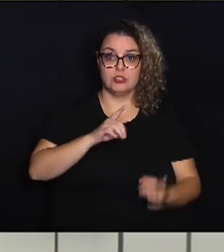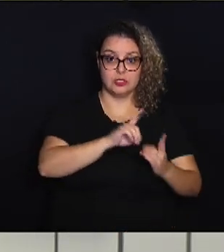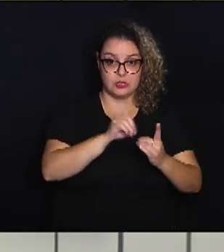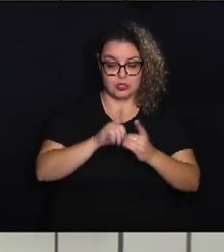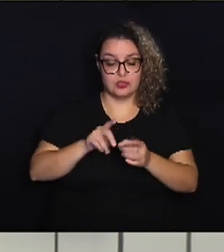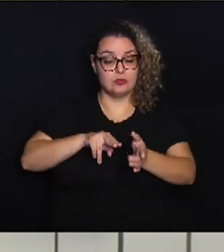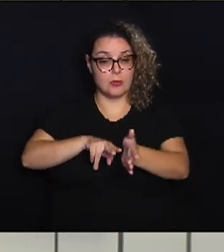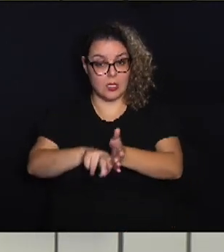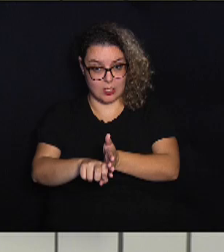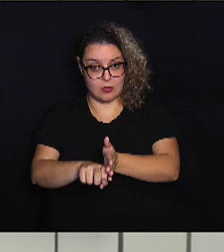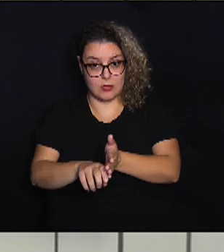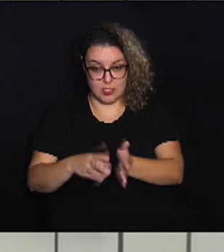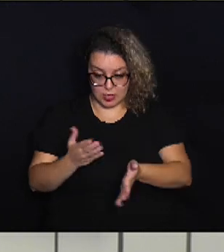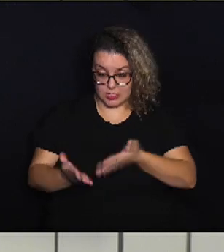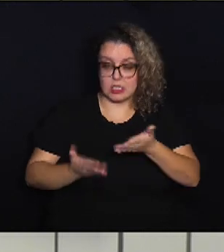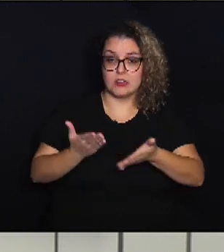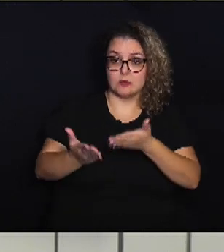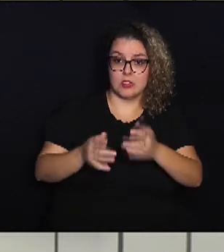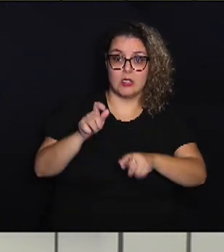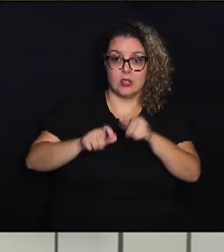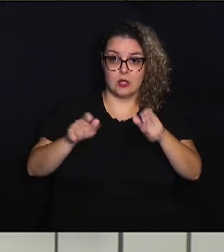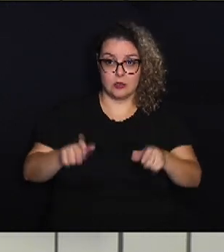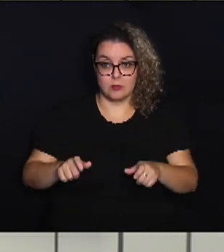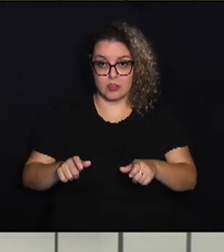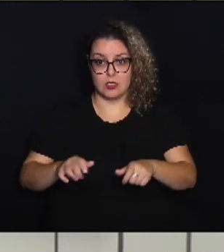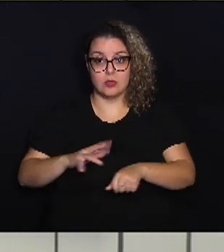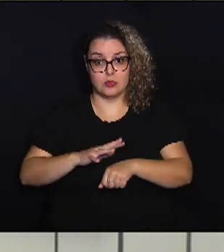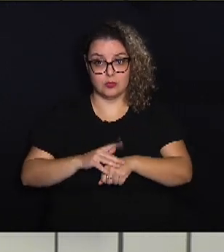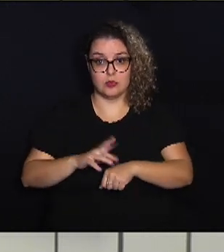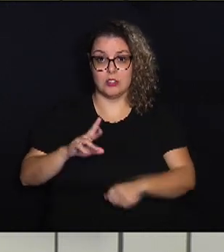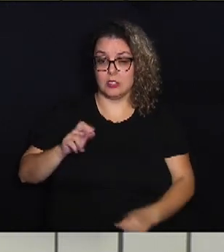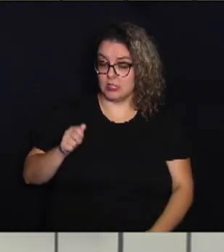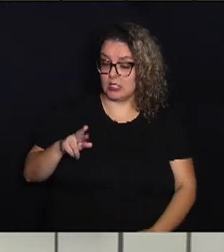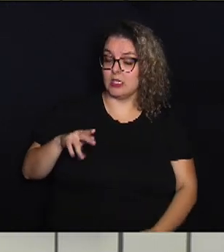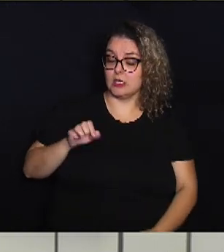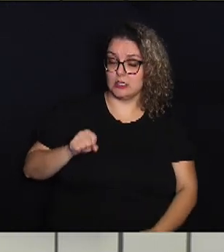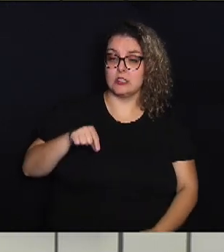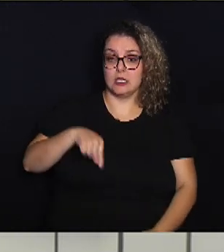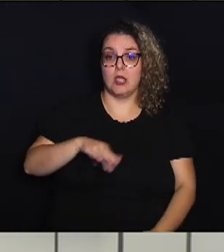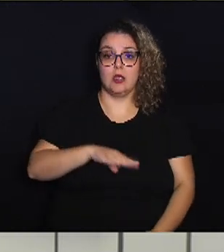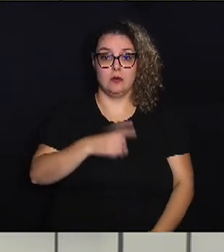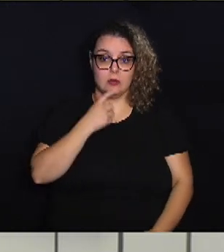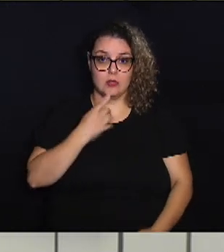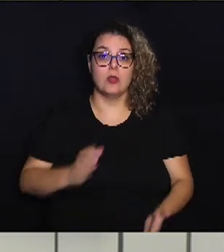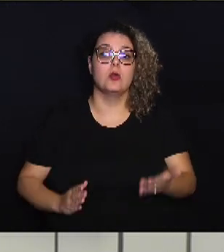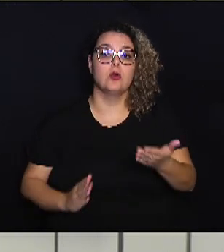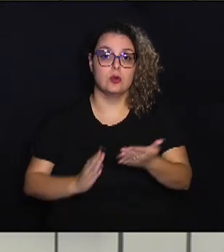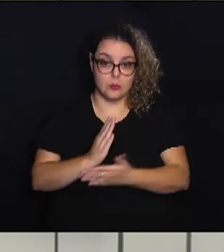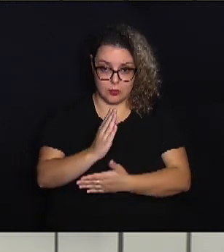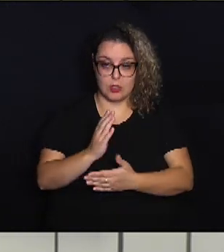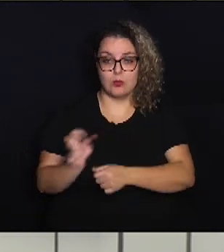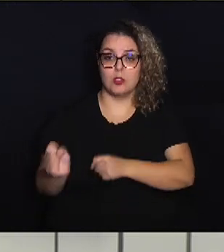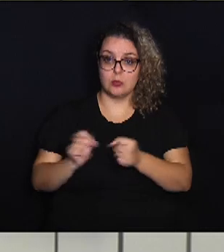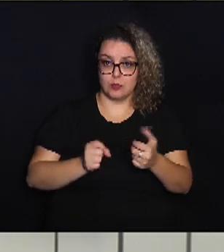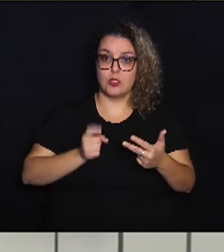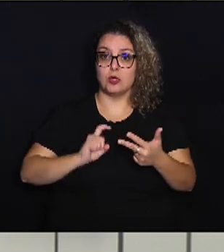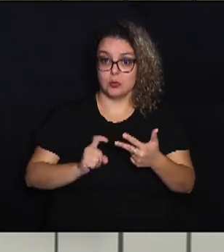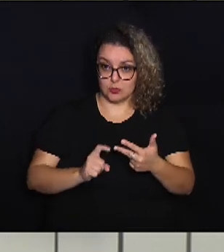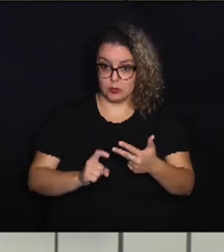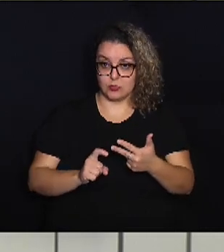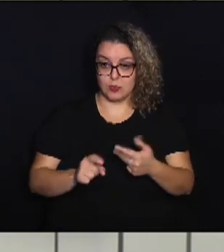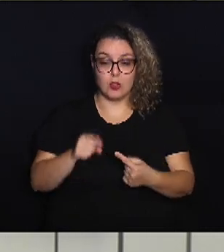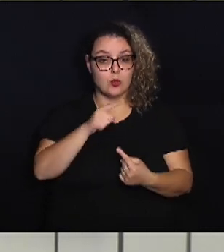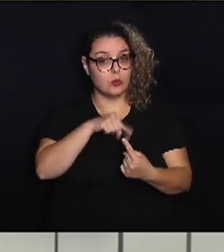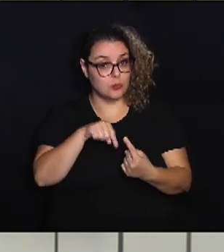diagnóstico e tratamento às pessoas com doenças raras, aqui em Campinas, foi aprovado pelo Poder Executivo. O